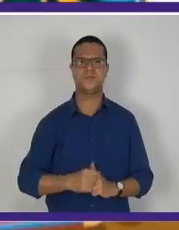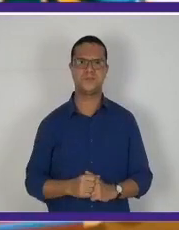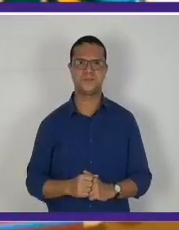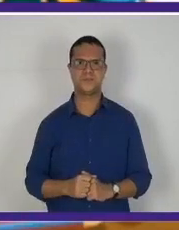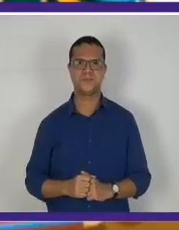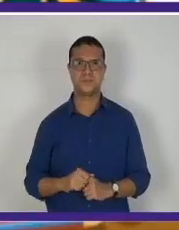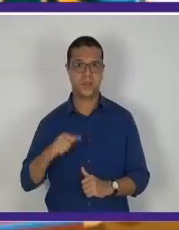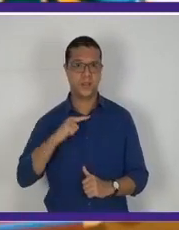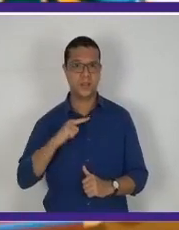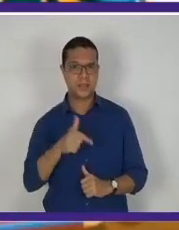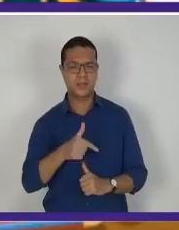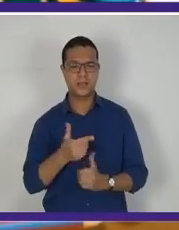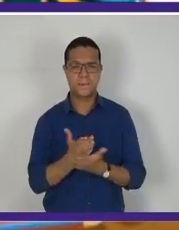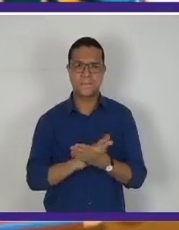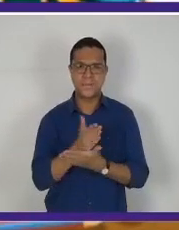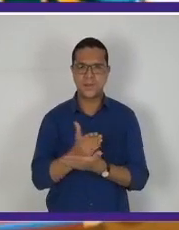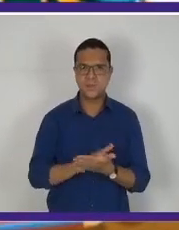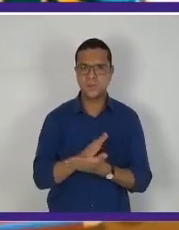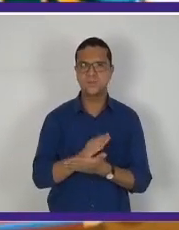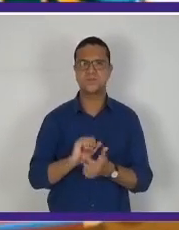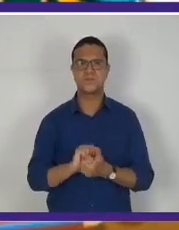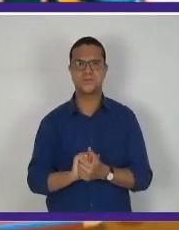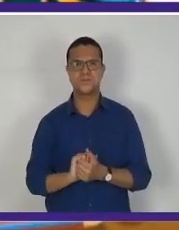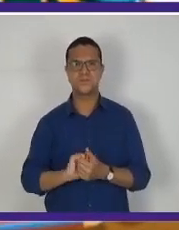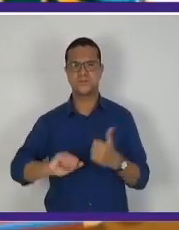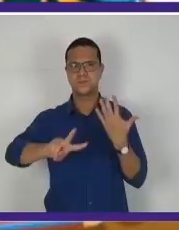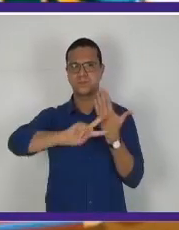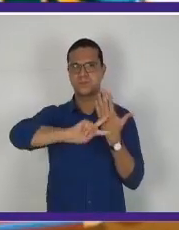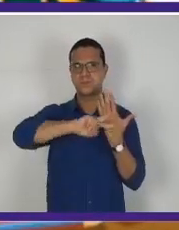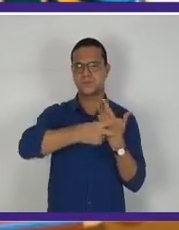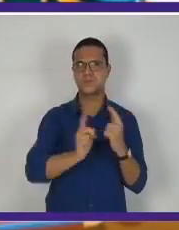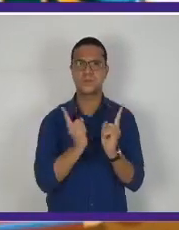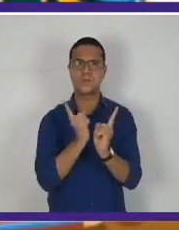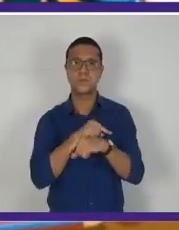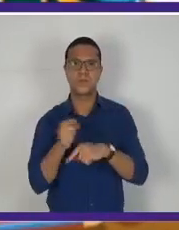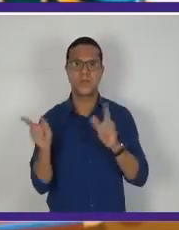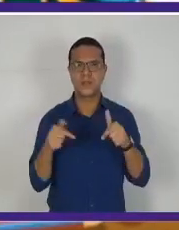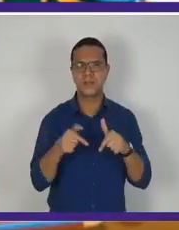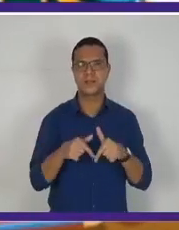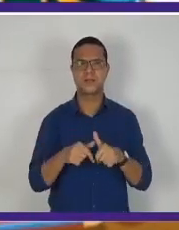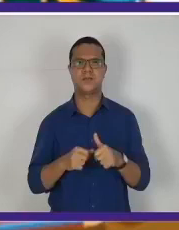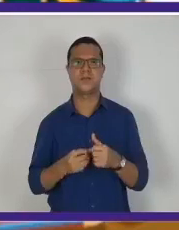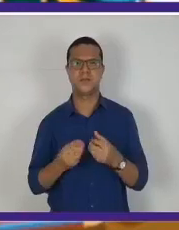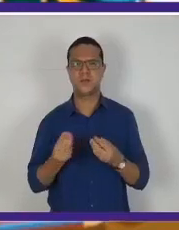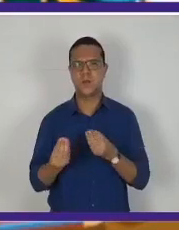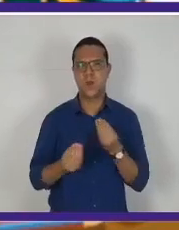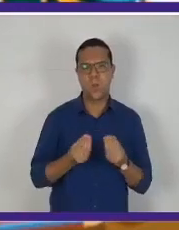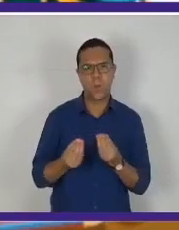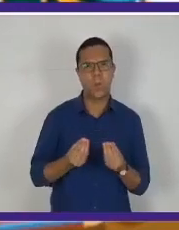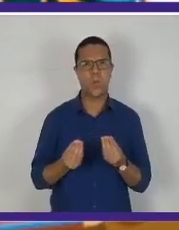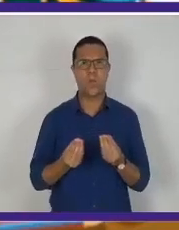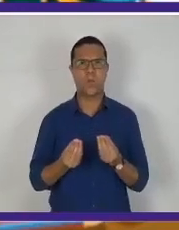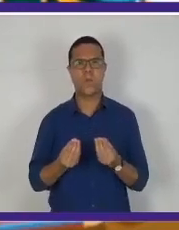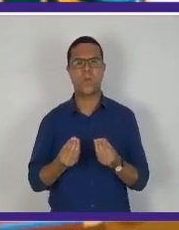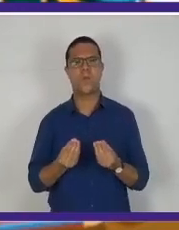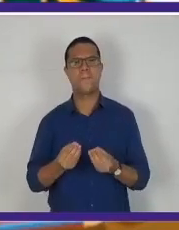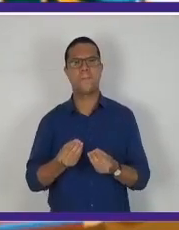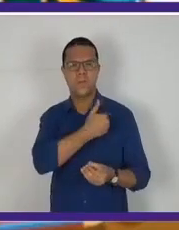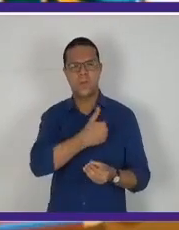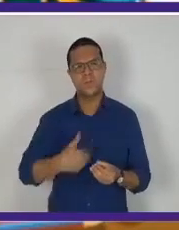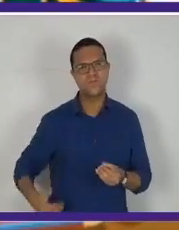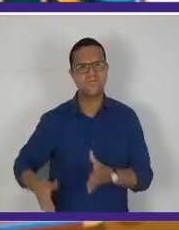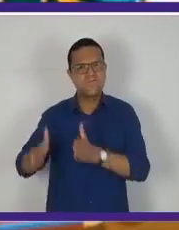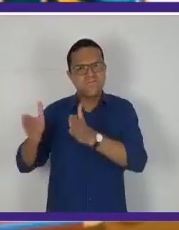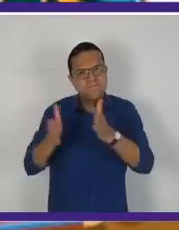Temos aqui algumas reações contra esta forma centralizadora do governo provisório de Getúlio Vargas.